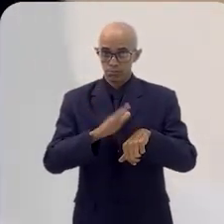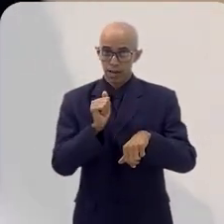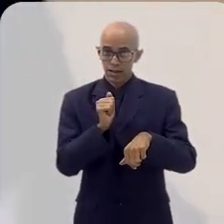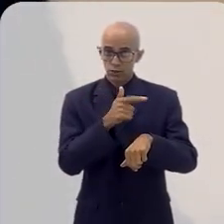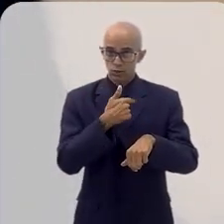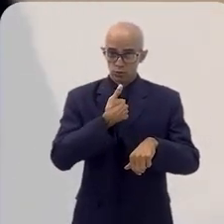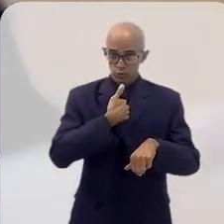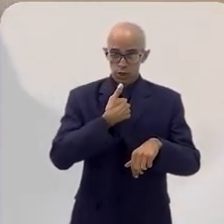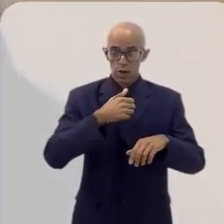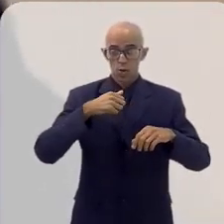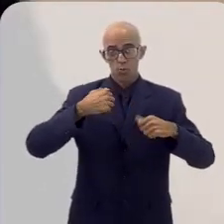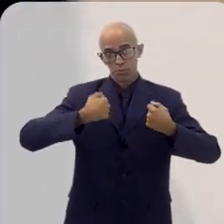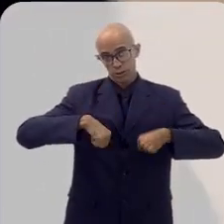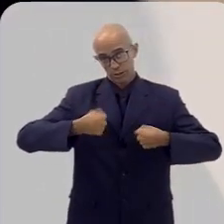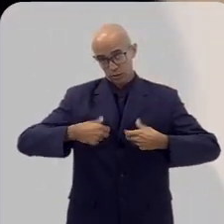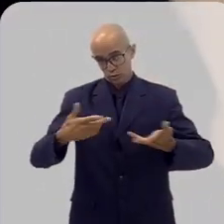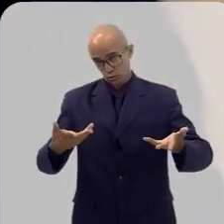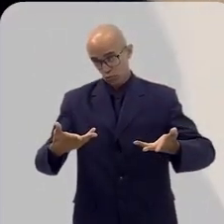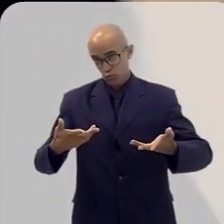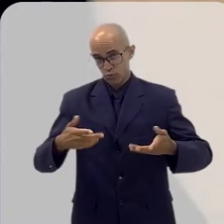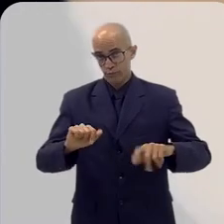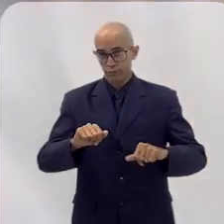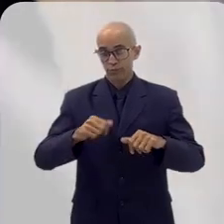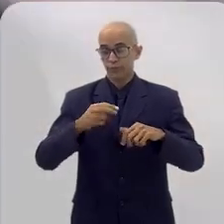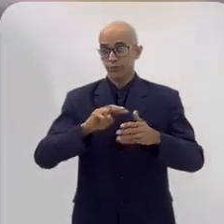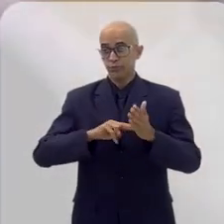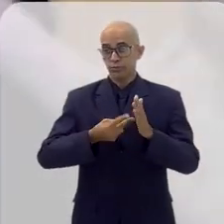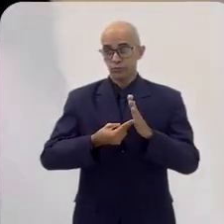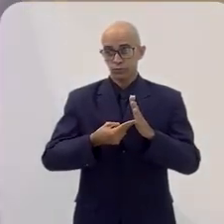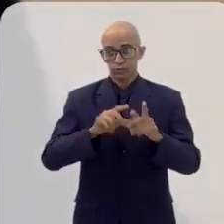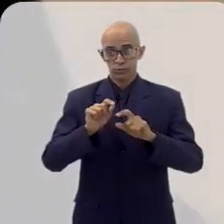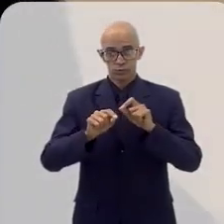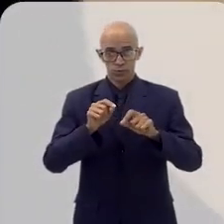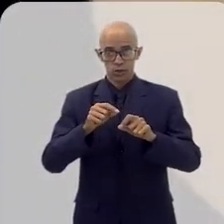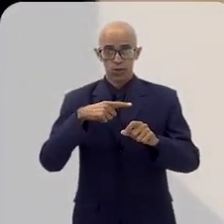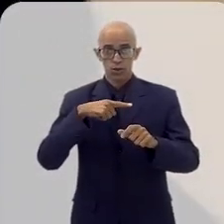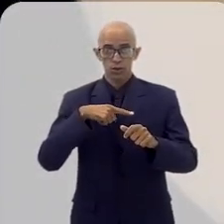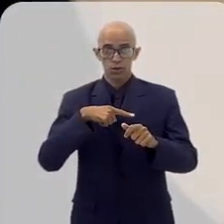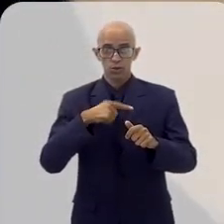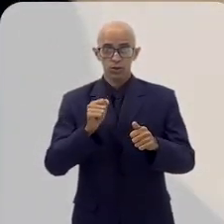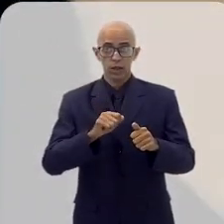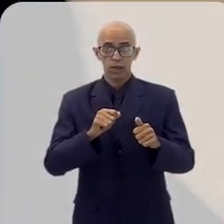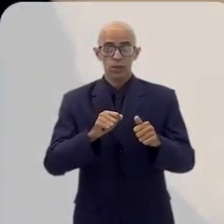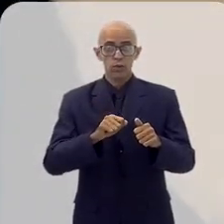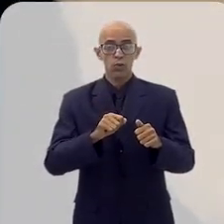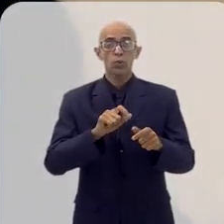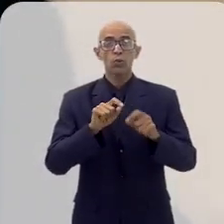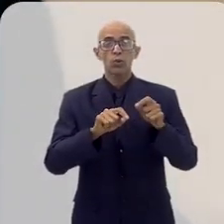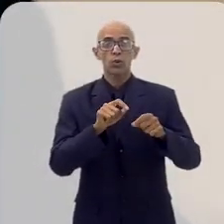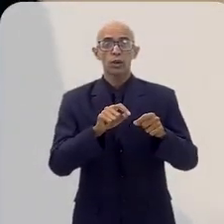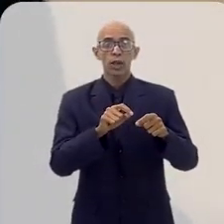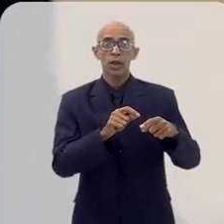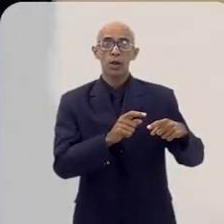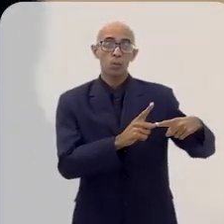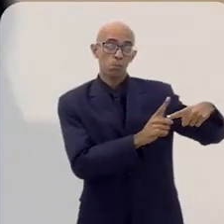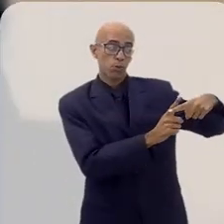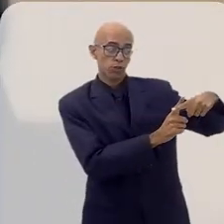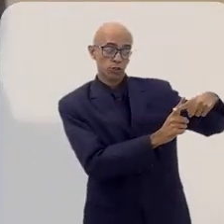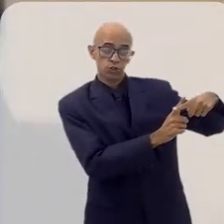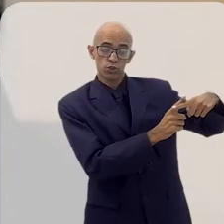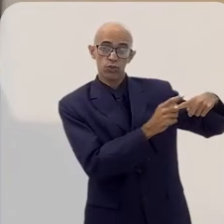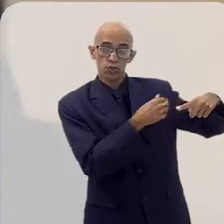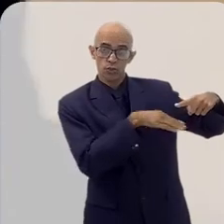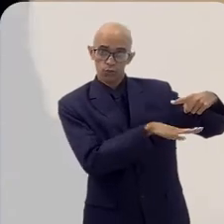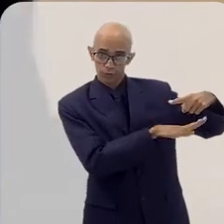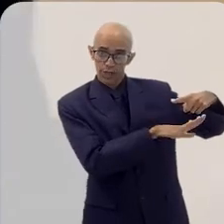mais do que o necessário para o consumo do dia. Então, aquele consumo, ele entra como crédito no relógio. No final